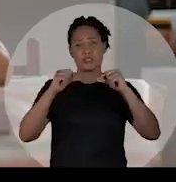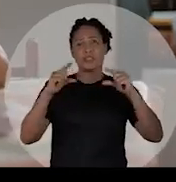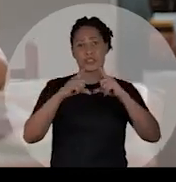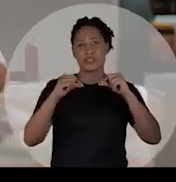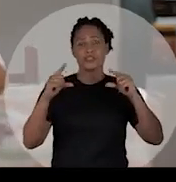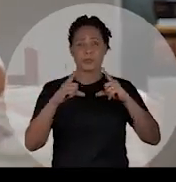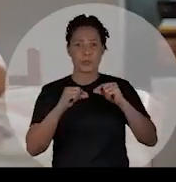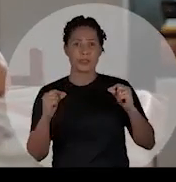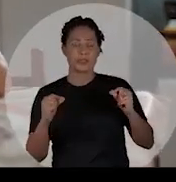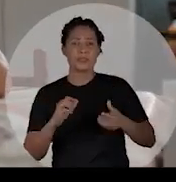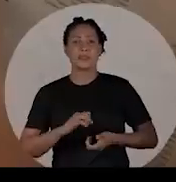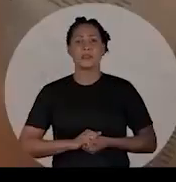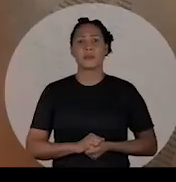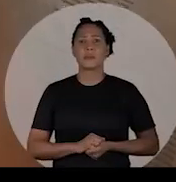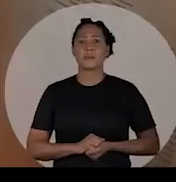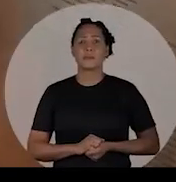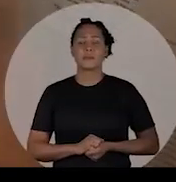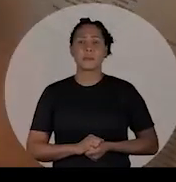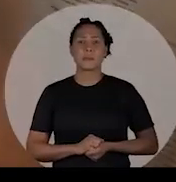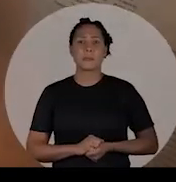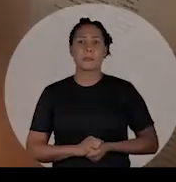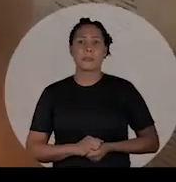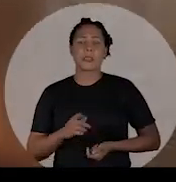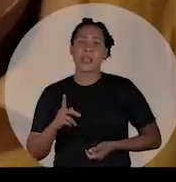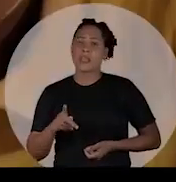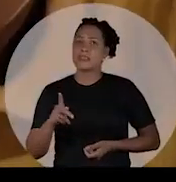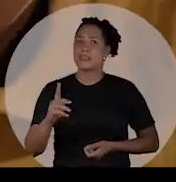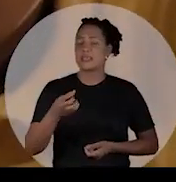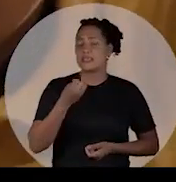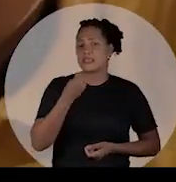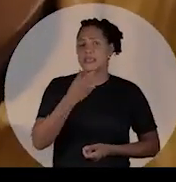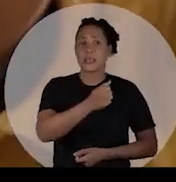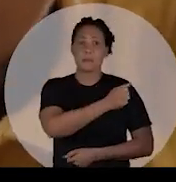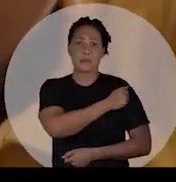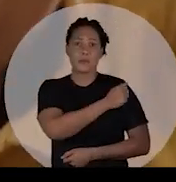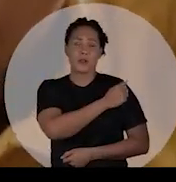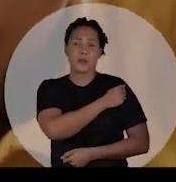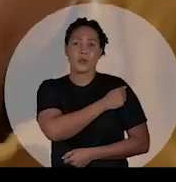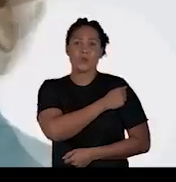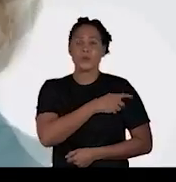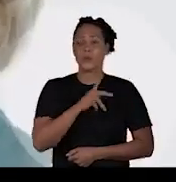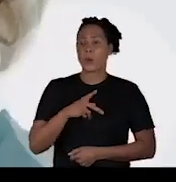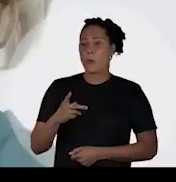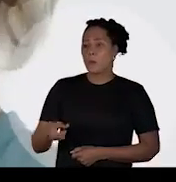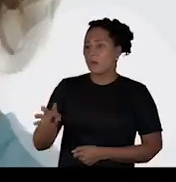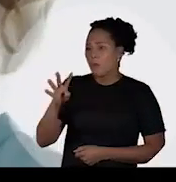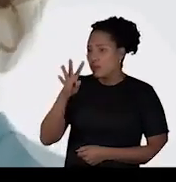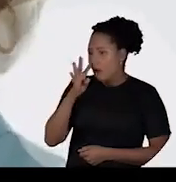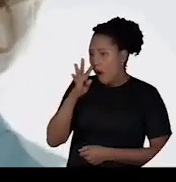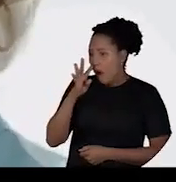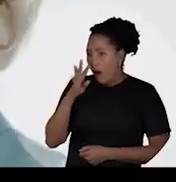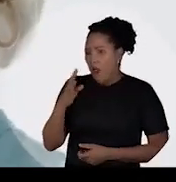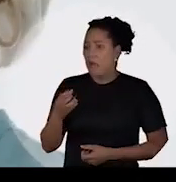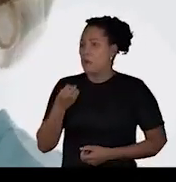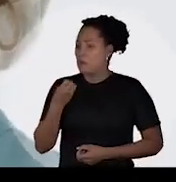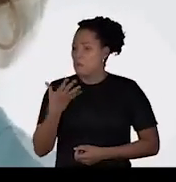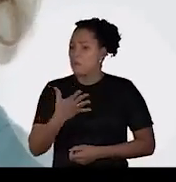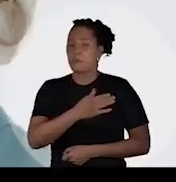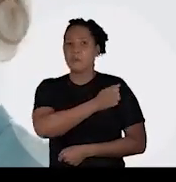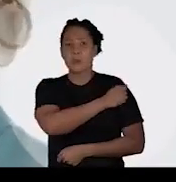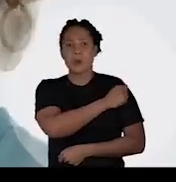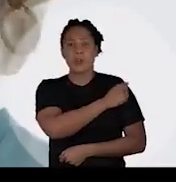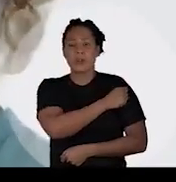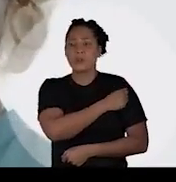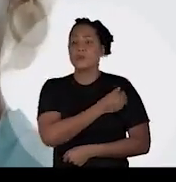uma casa humilde na periferia de Brasília, que o menino Linoberg começou a chamar a atenção dos professores. E aí o professor dele falou assim,